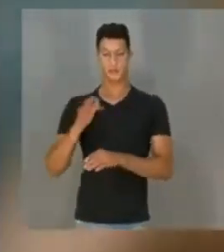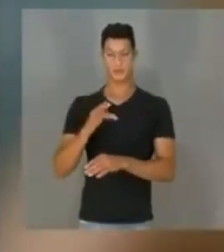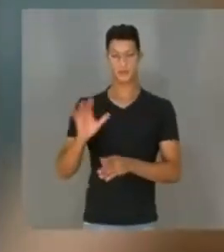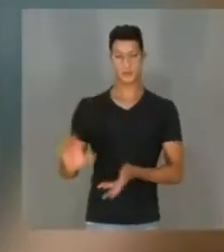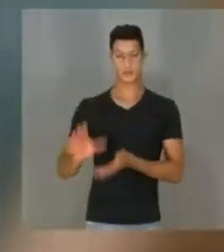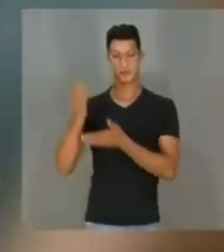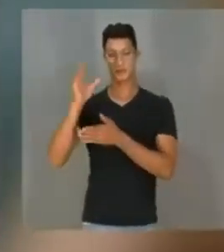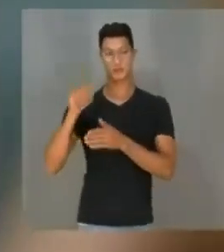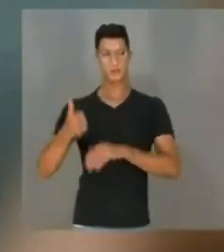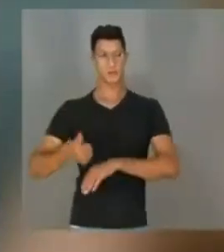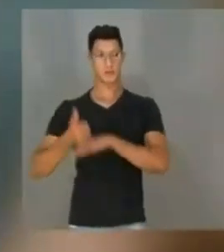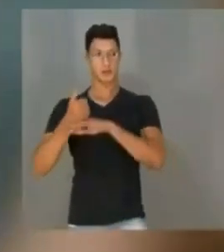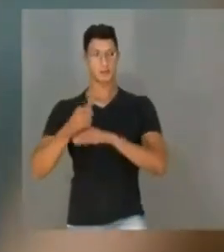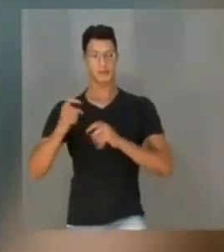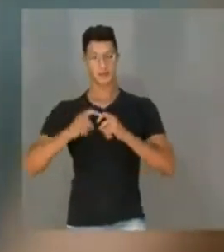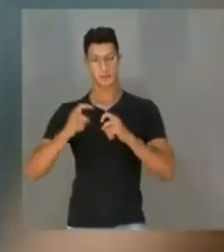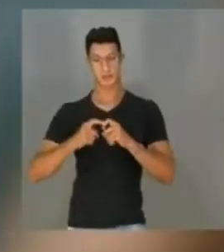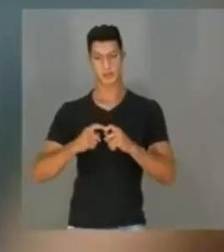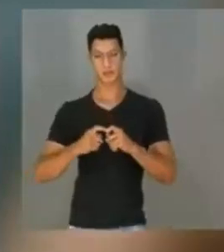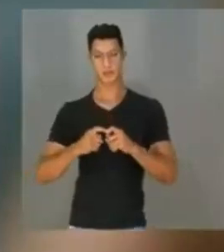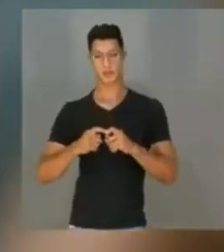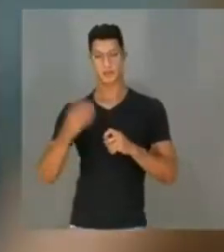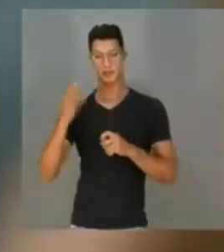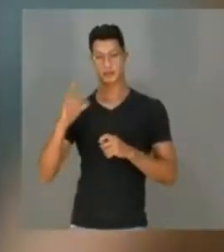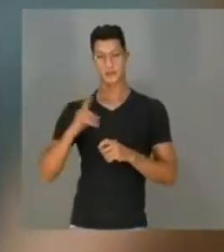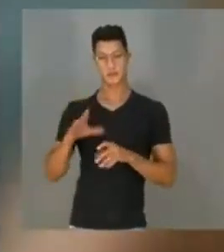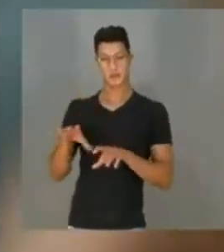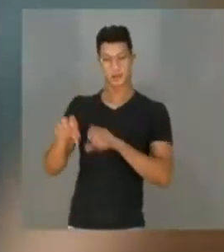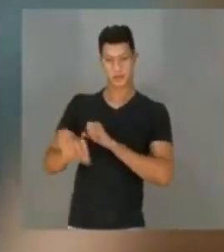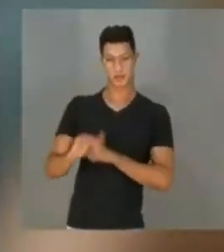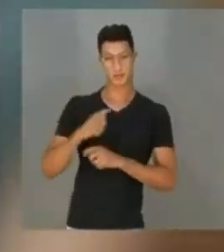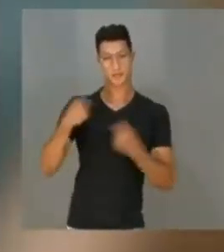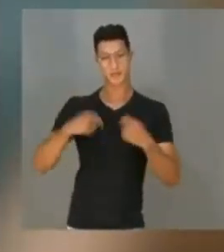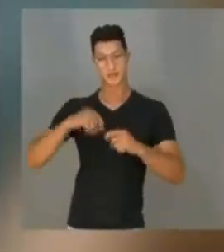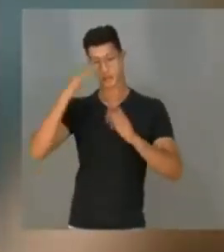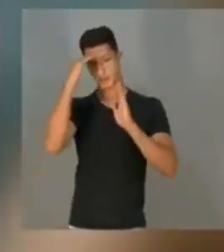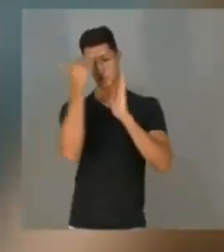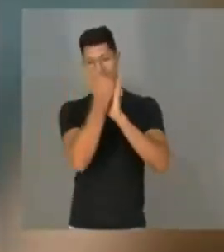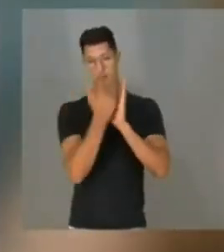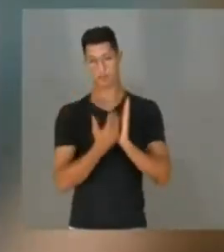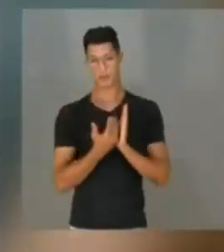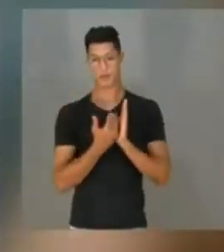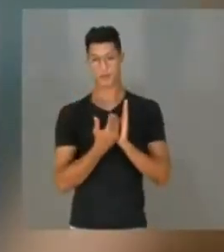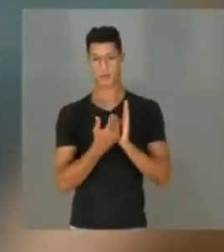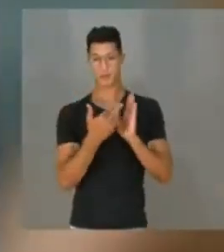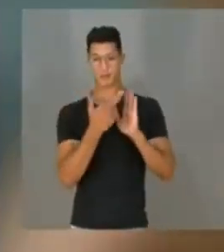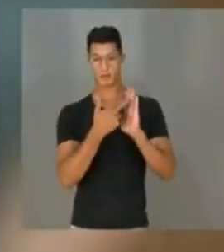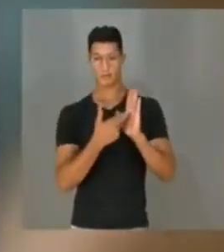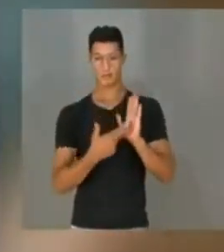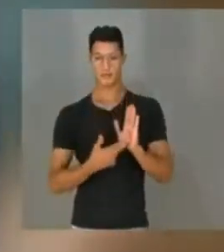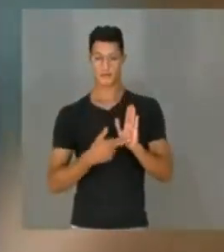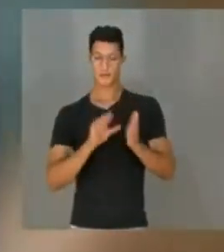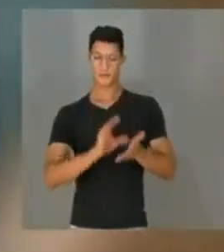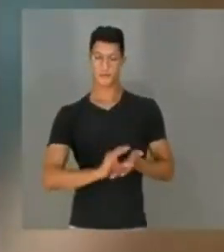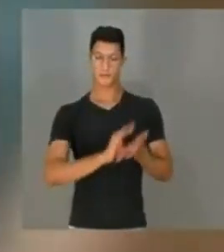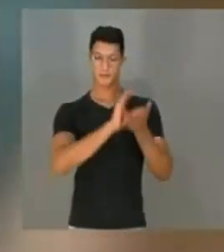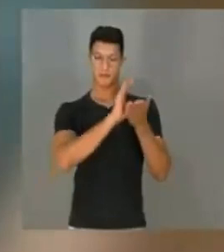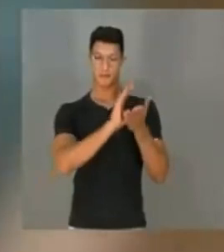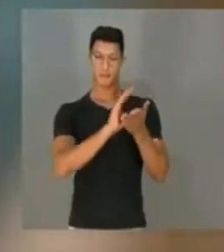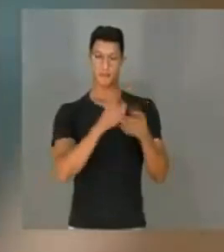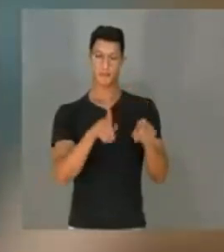Os praticantes de medicina chinesa registrados devem cumprir os regulamentos do Conselho,